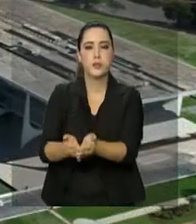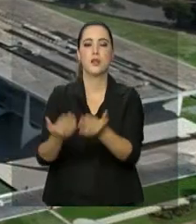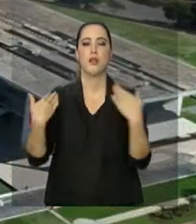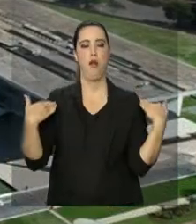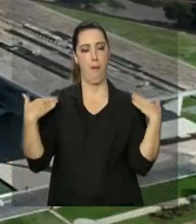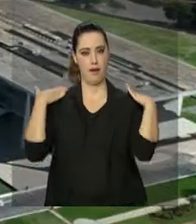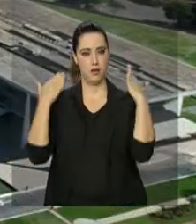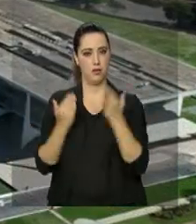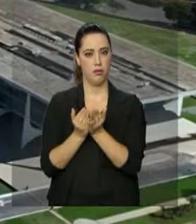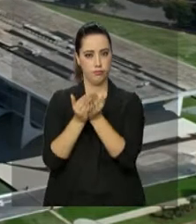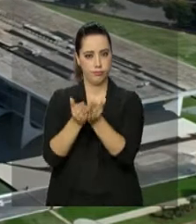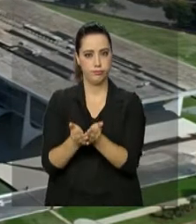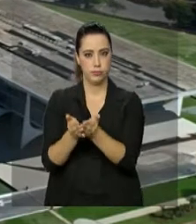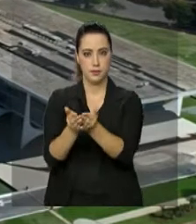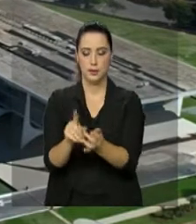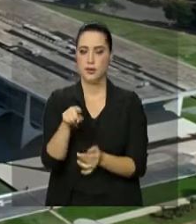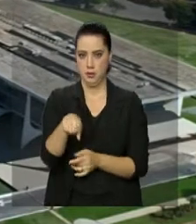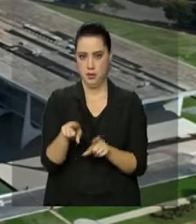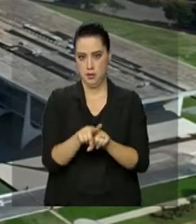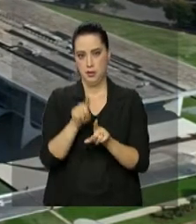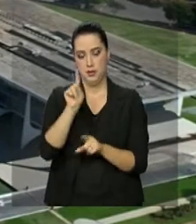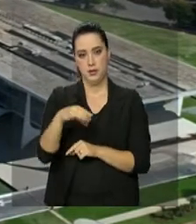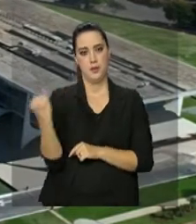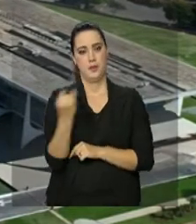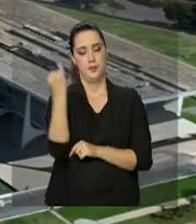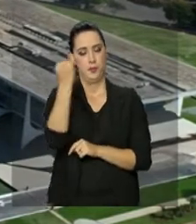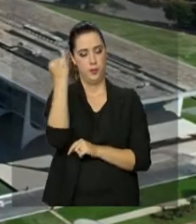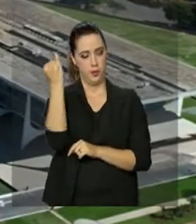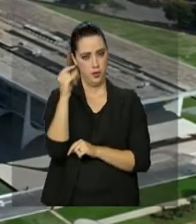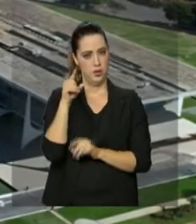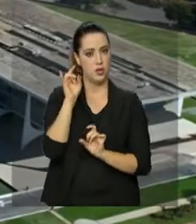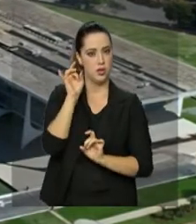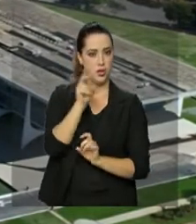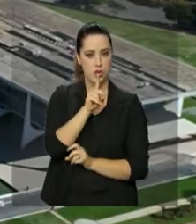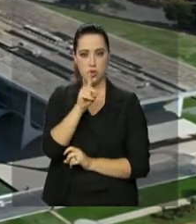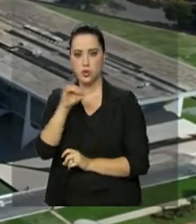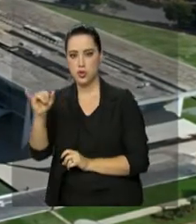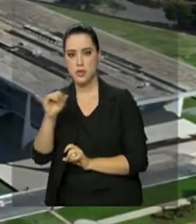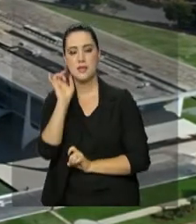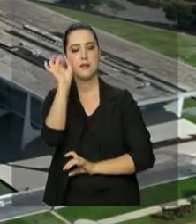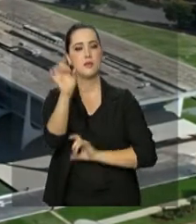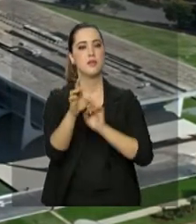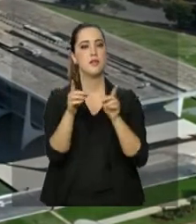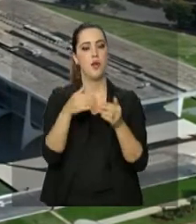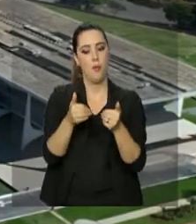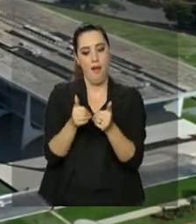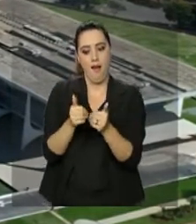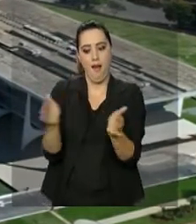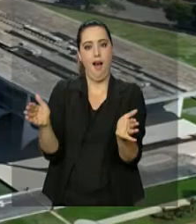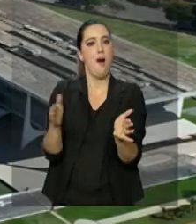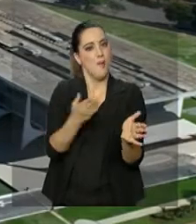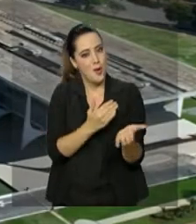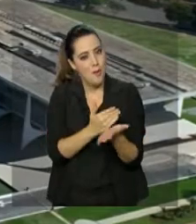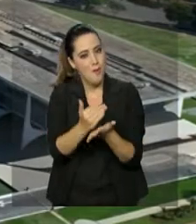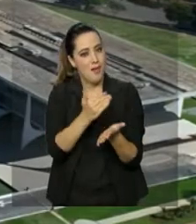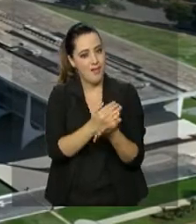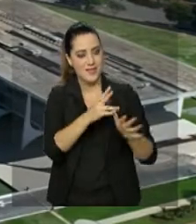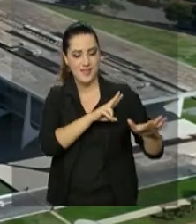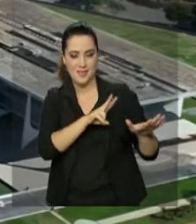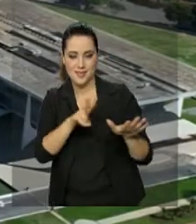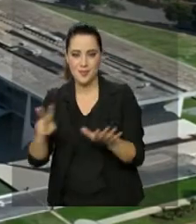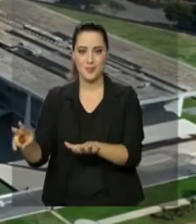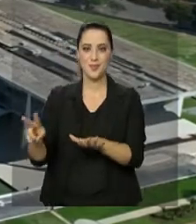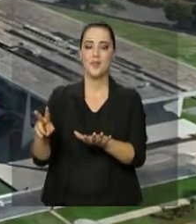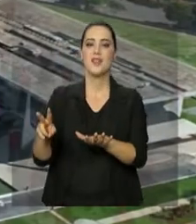a cerimônia, e como você também disse, é uma data especial, abre a Semana da Pátria, que vai ser coroada na próxima sexta